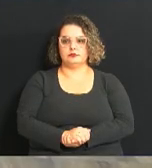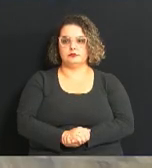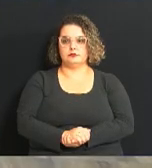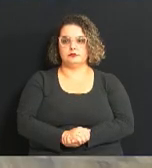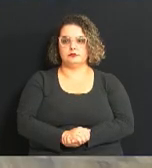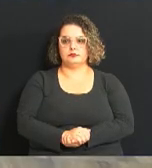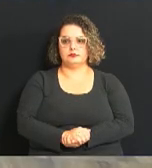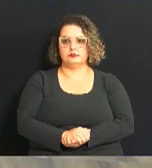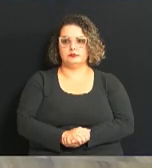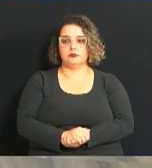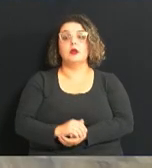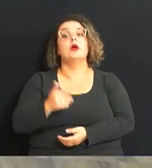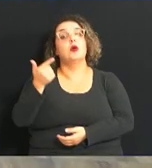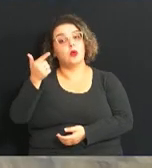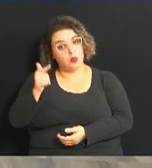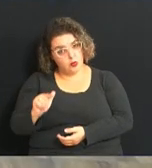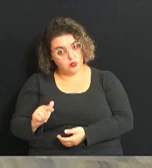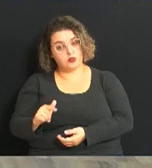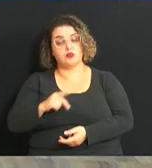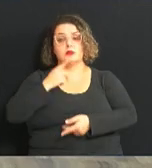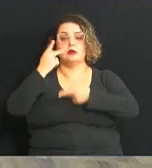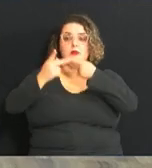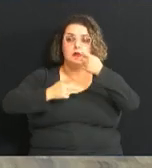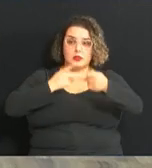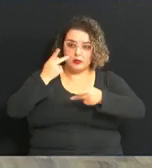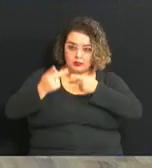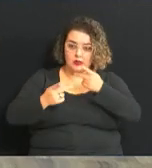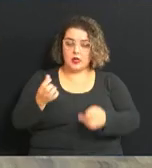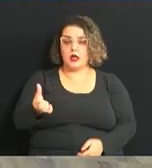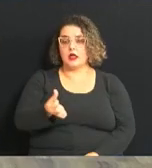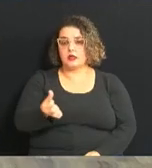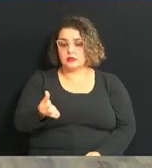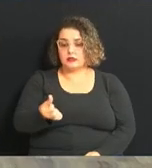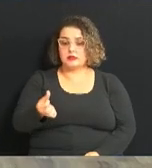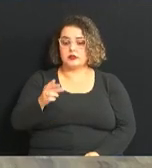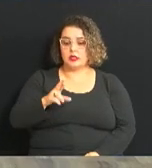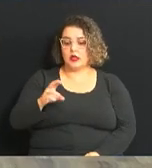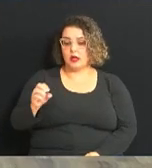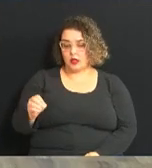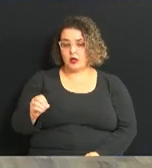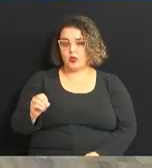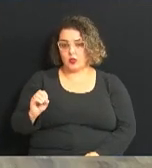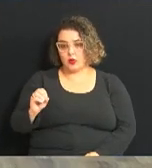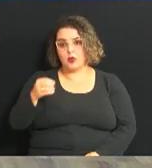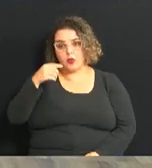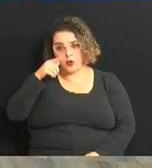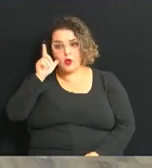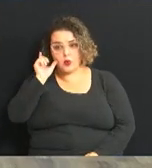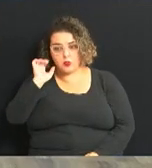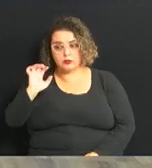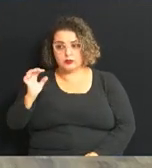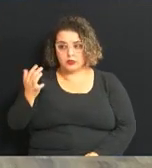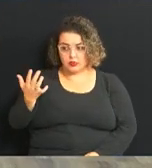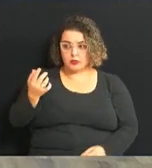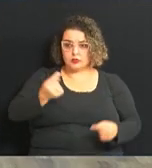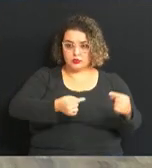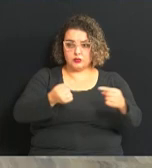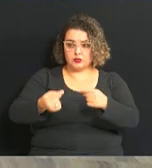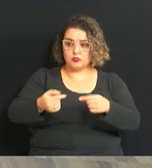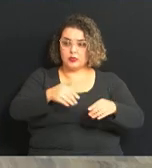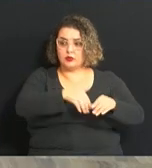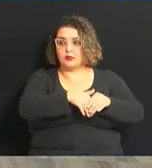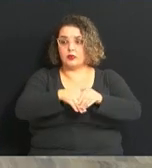E a gente segue repercutindo aqui a sexta reunião ordinária que aconteceu ontem com as discussões e votações dos